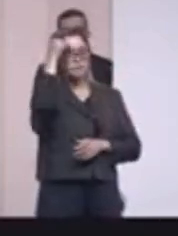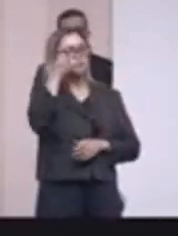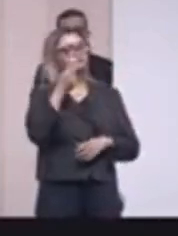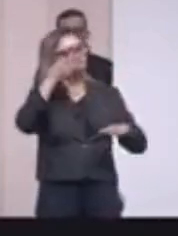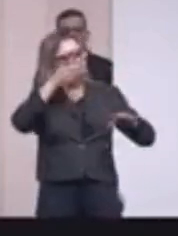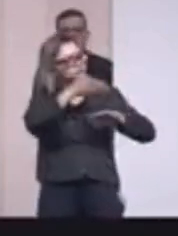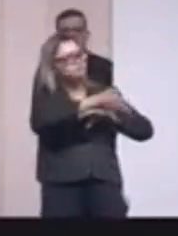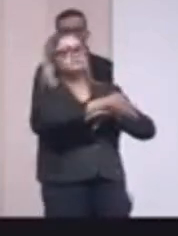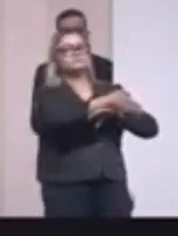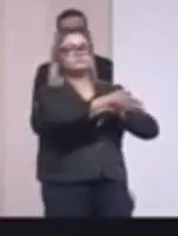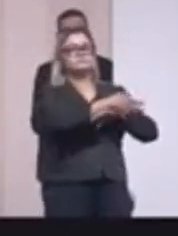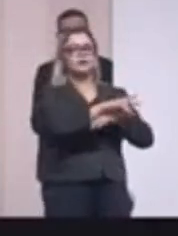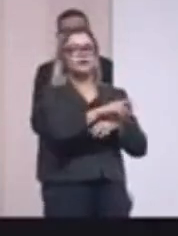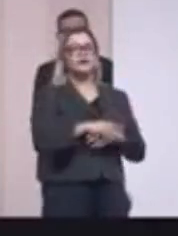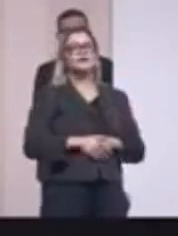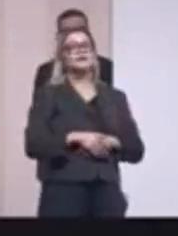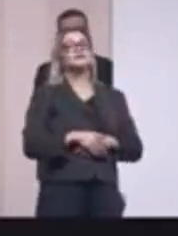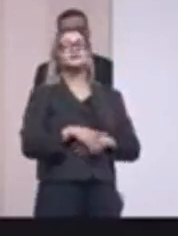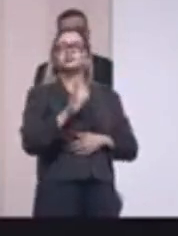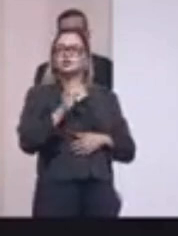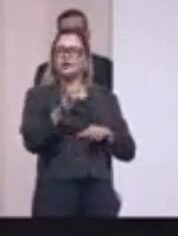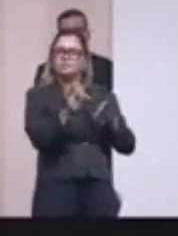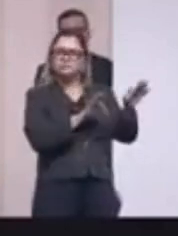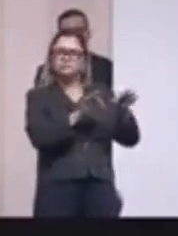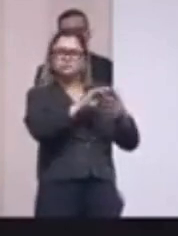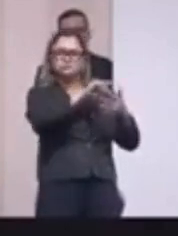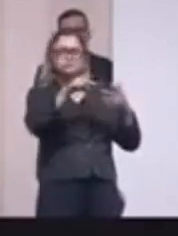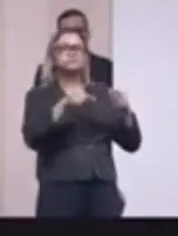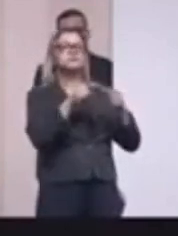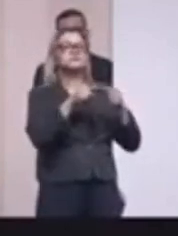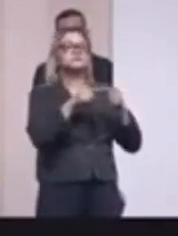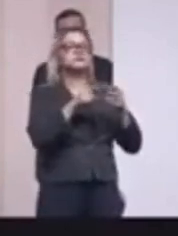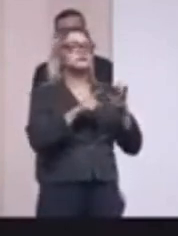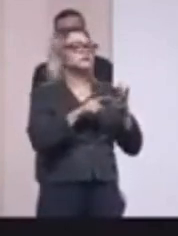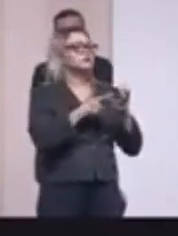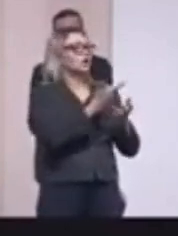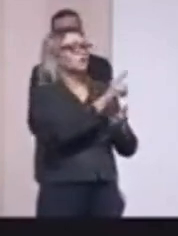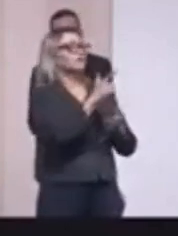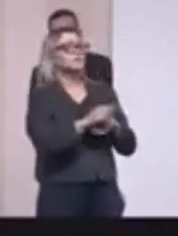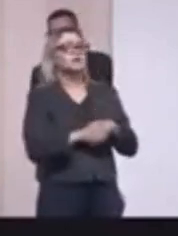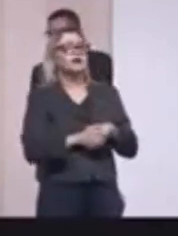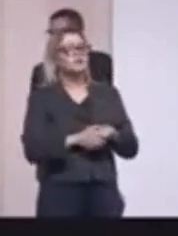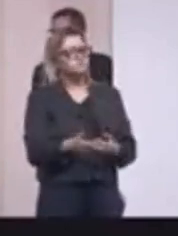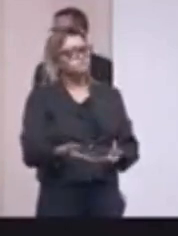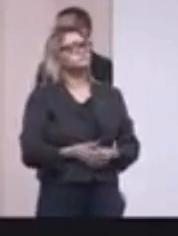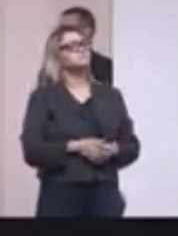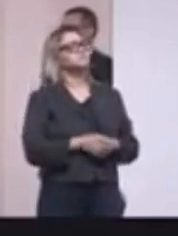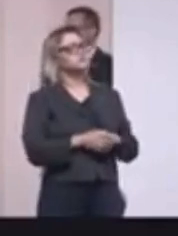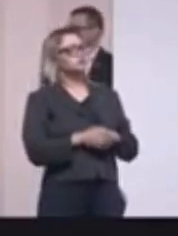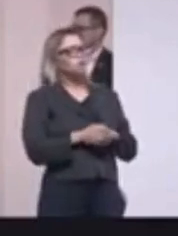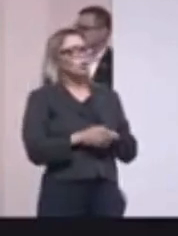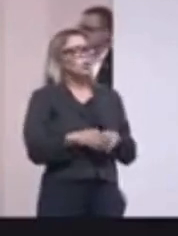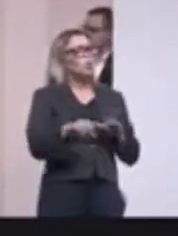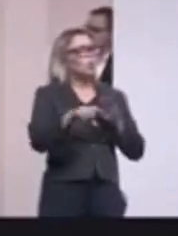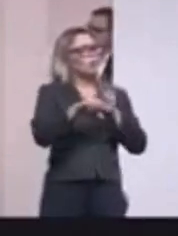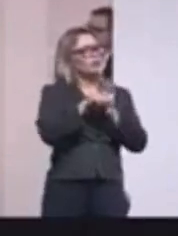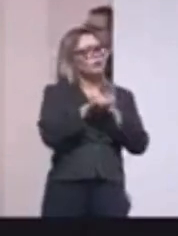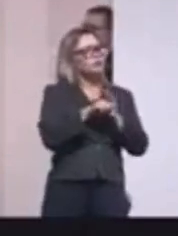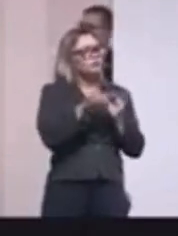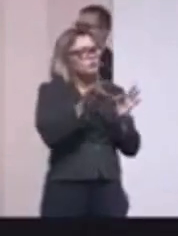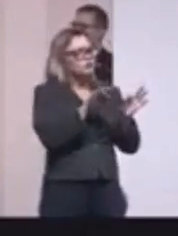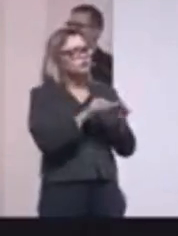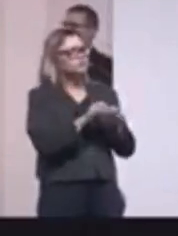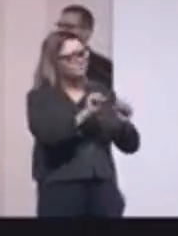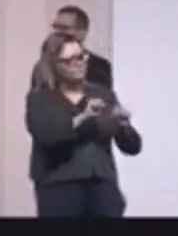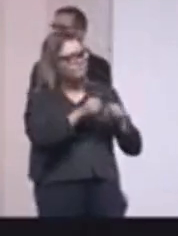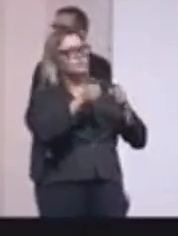nós vamos entrar nas prefeituras, já fizemos operação nesse sentido. Nós não vamos dar sossego para o crime organizado, vamos dar o máximo que